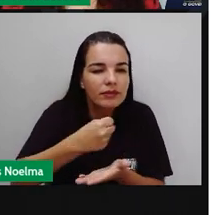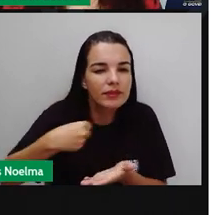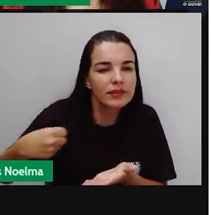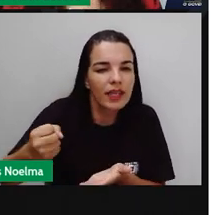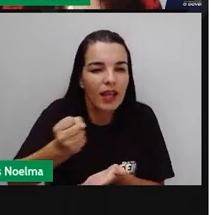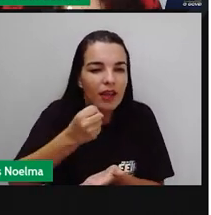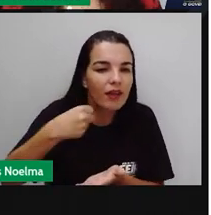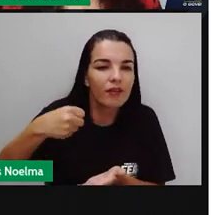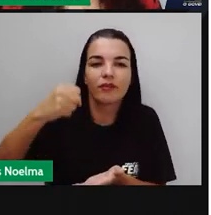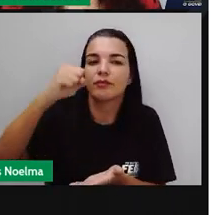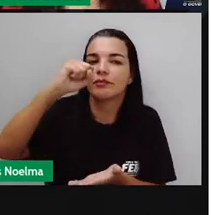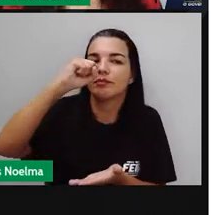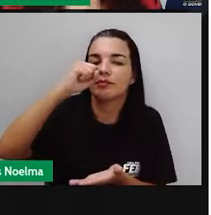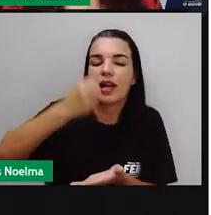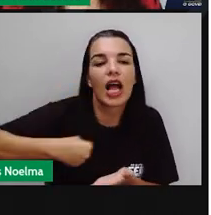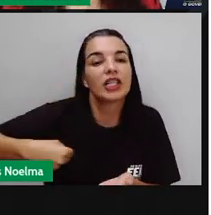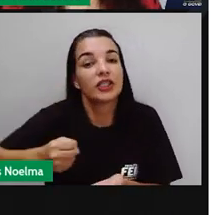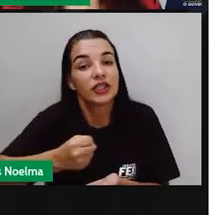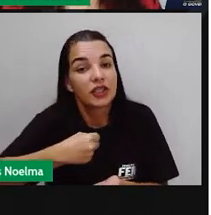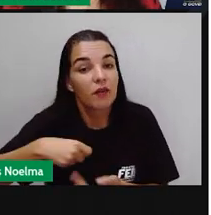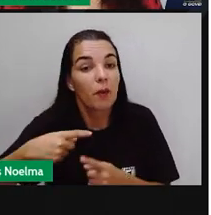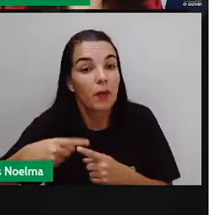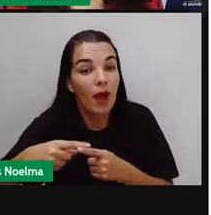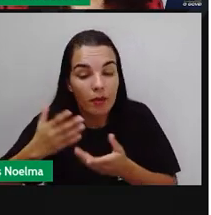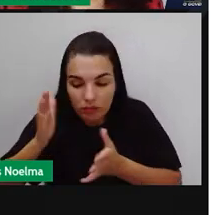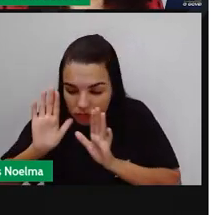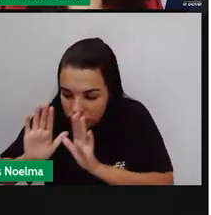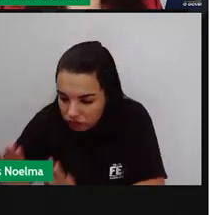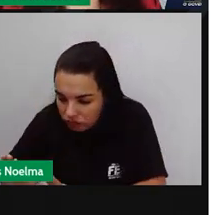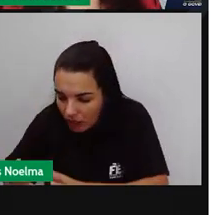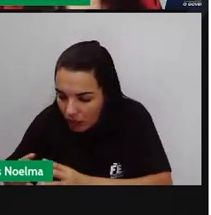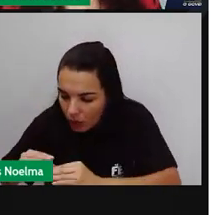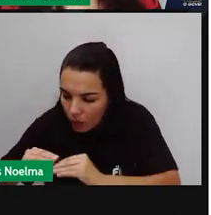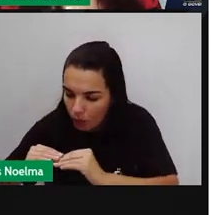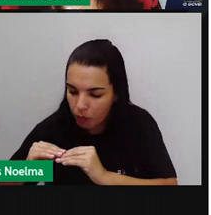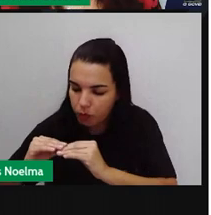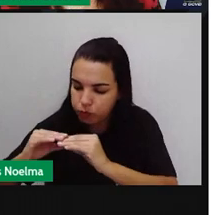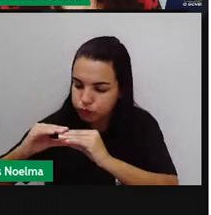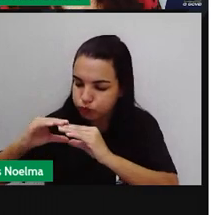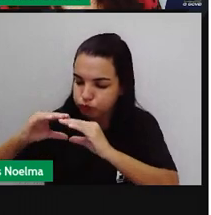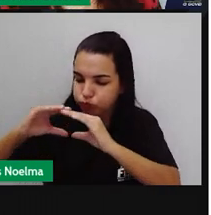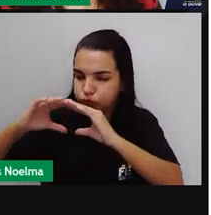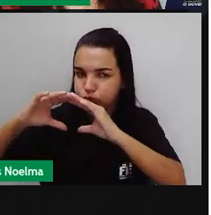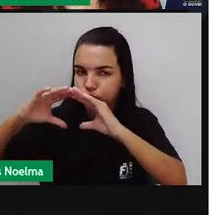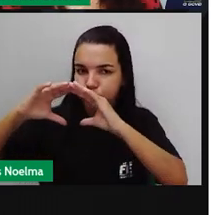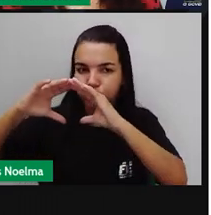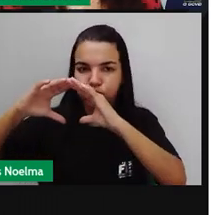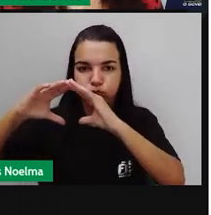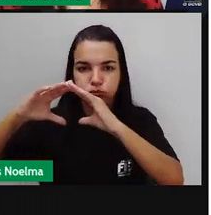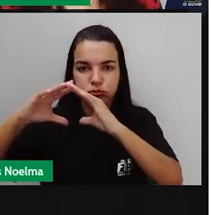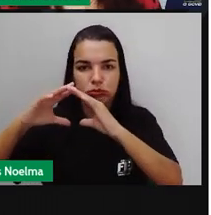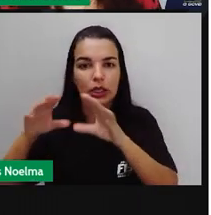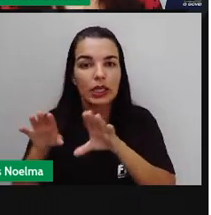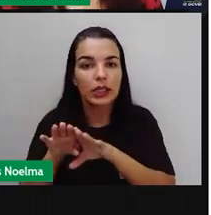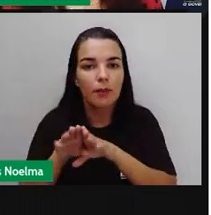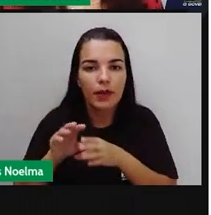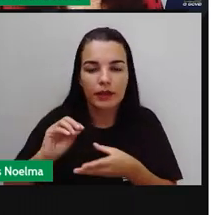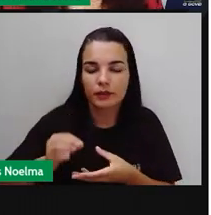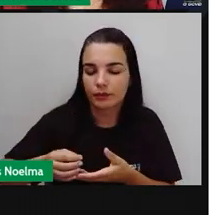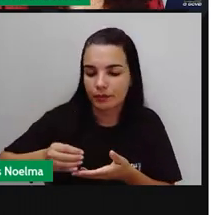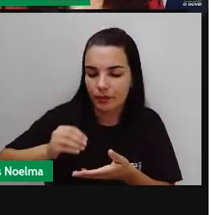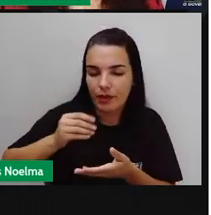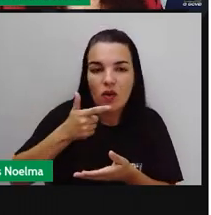alcoólicas, droga de processo de fermentação, o pão também, né? Que é utilizado também aí no iogurte,